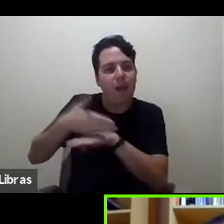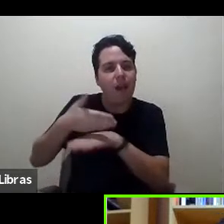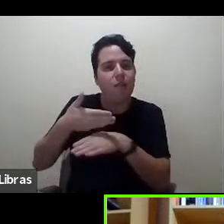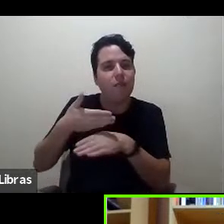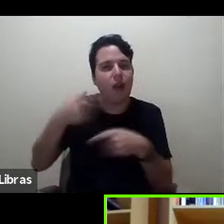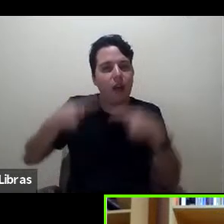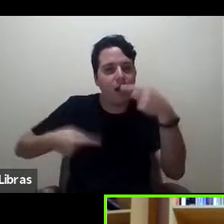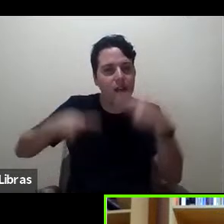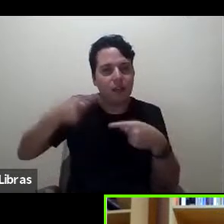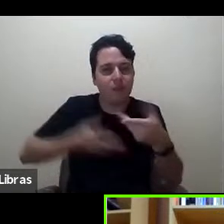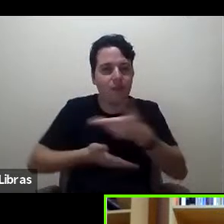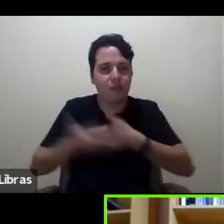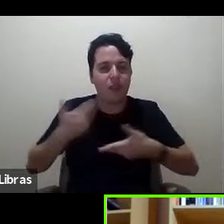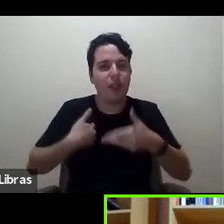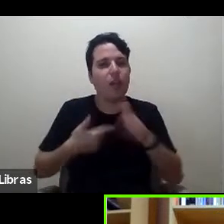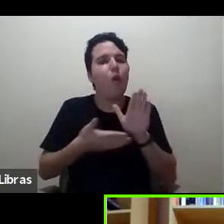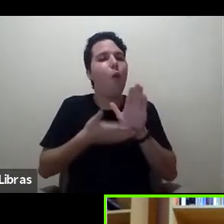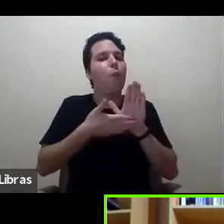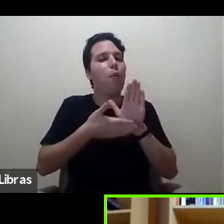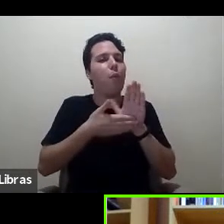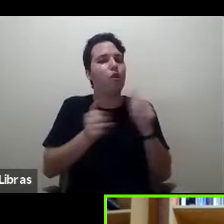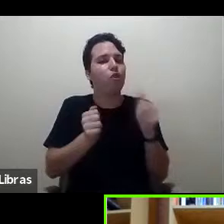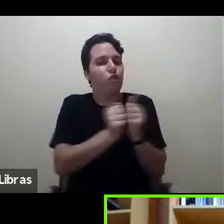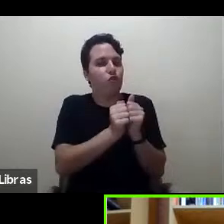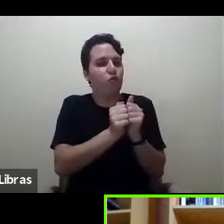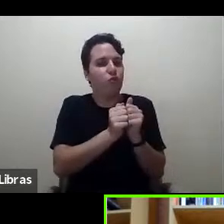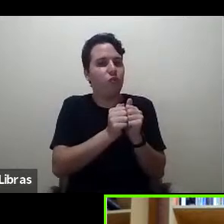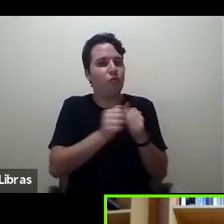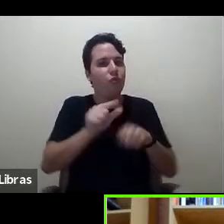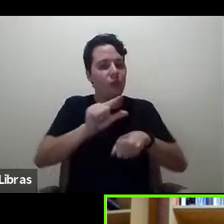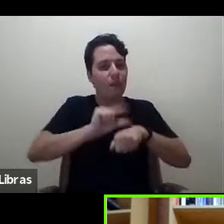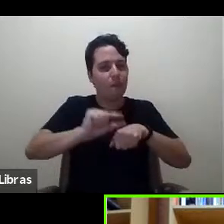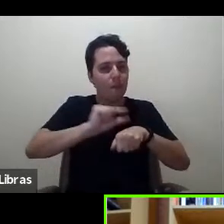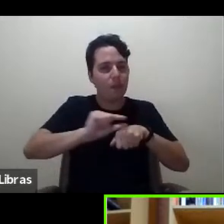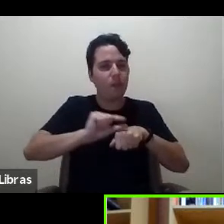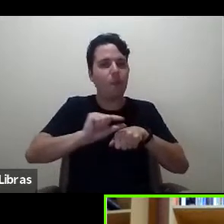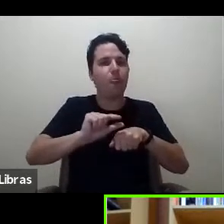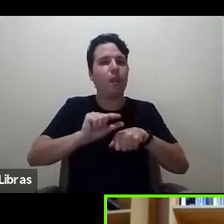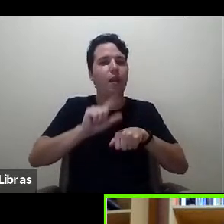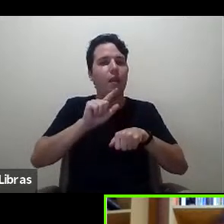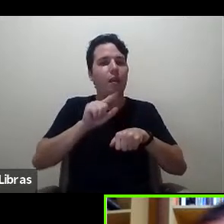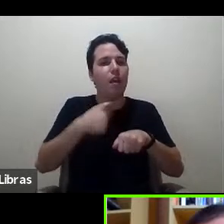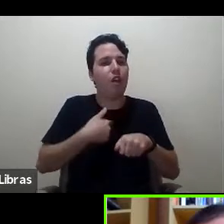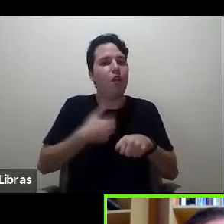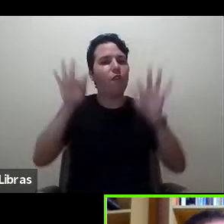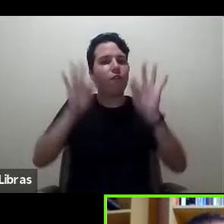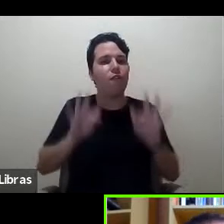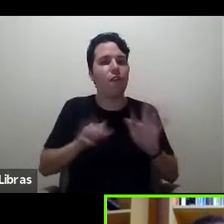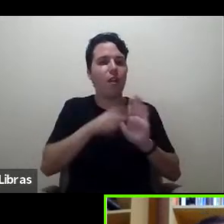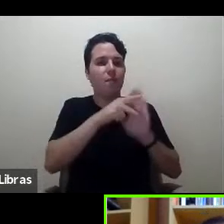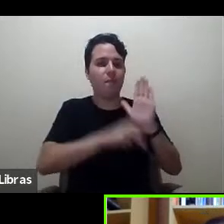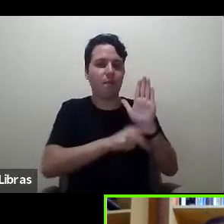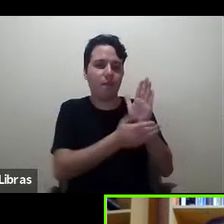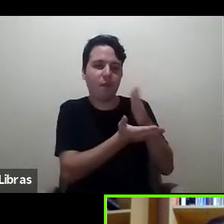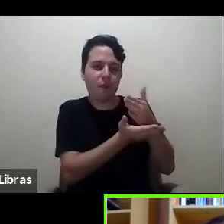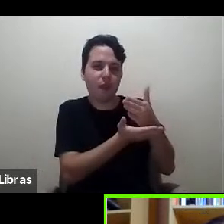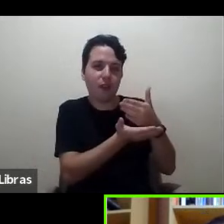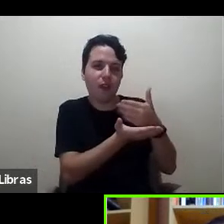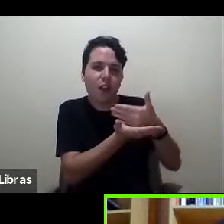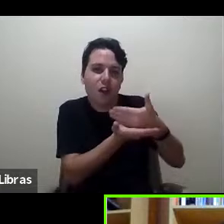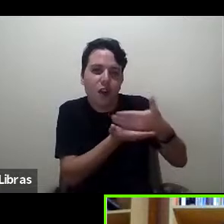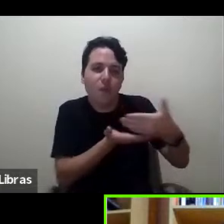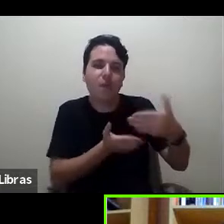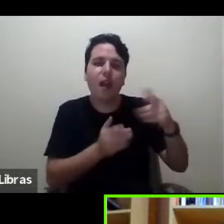dos propositores desse minicurso estou muito feliz com a iniciativa que é fruto justamente desse